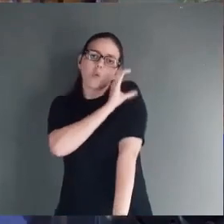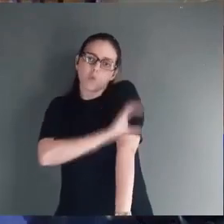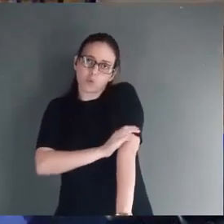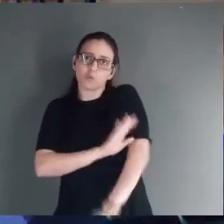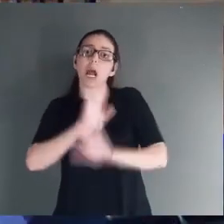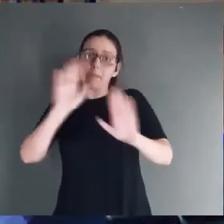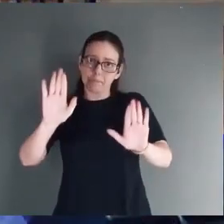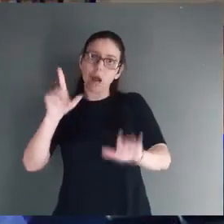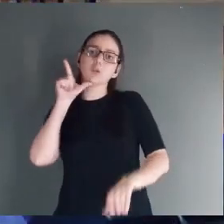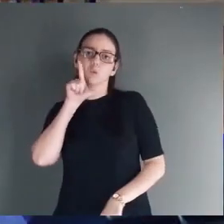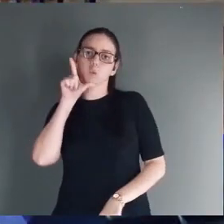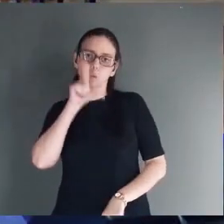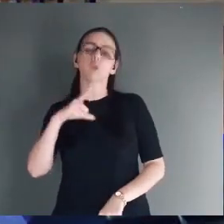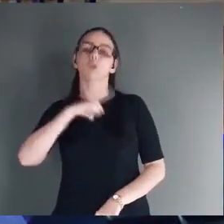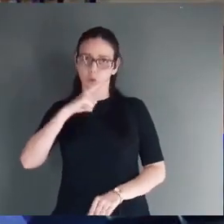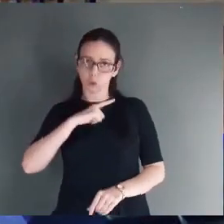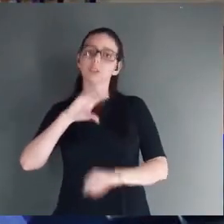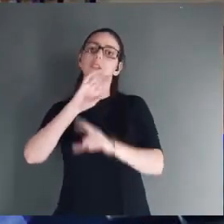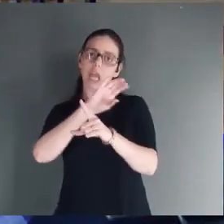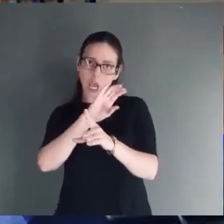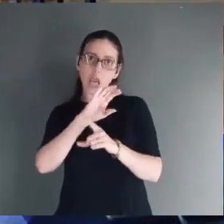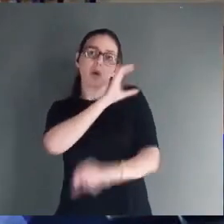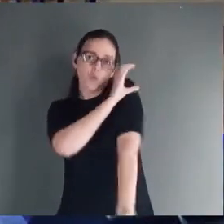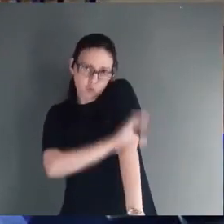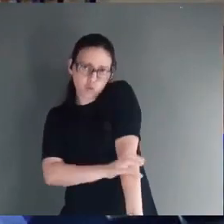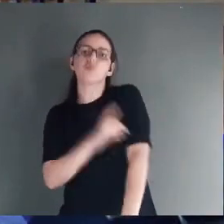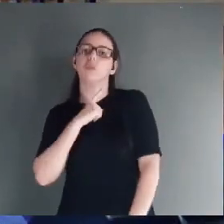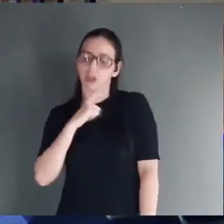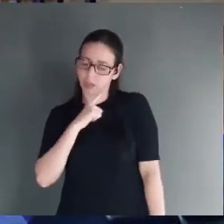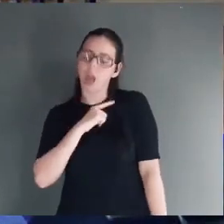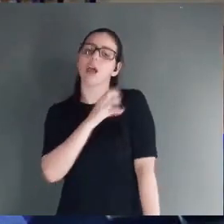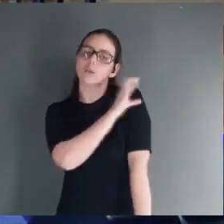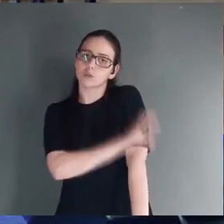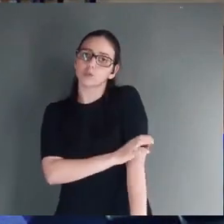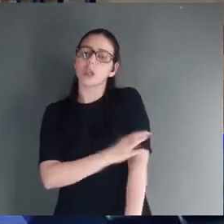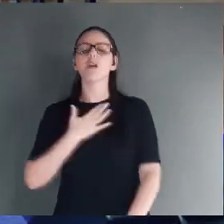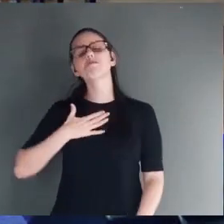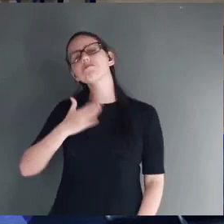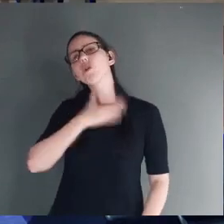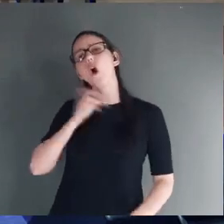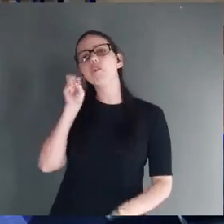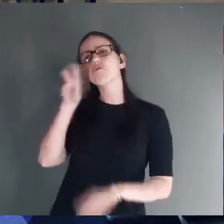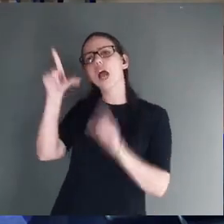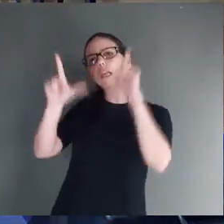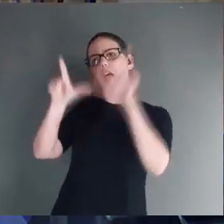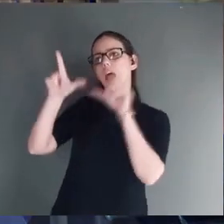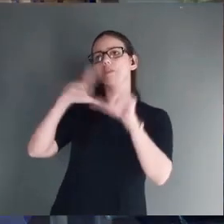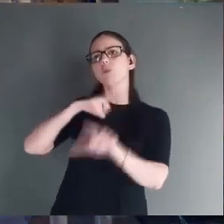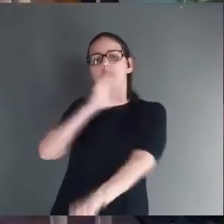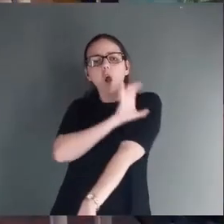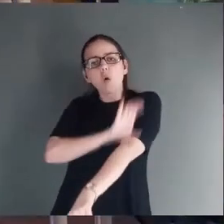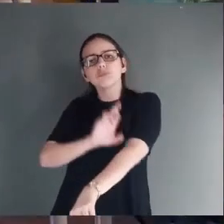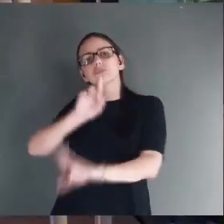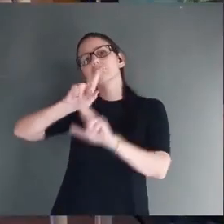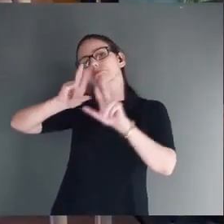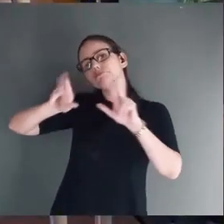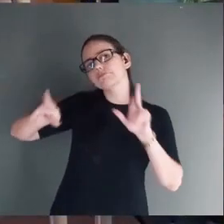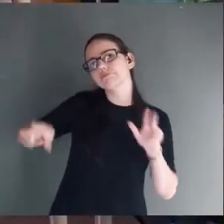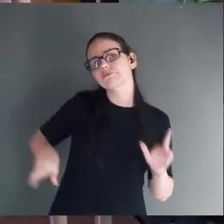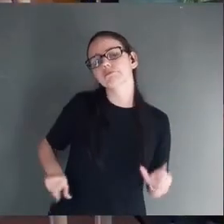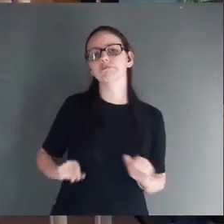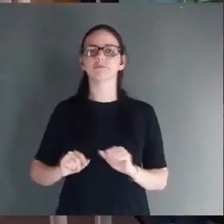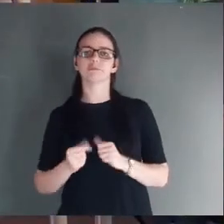Unidos tem muita essa cultura. De venda de garagem. Tem programas de televisão. Eu gosto de assistir programas. televisão que tem. Léo.